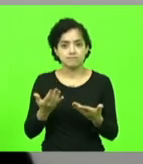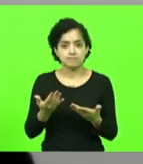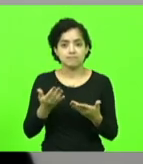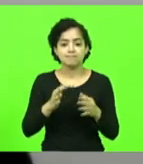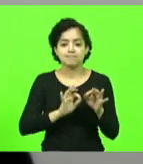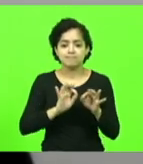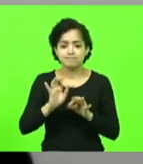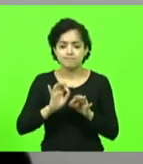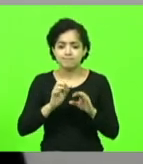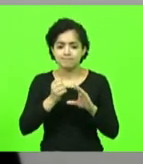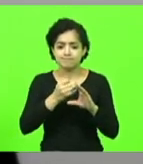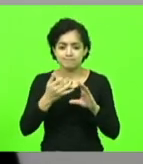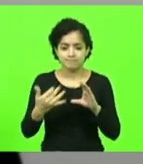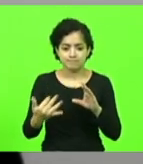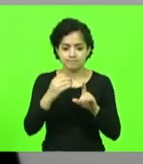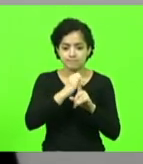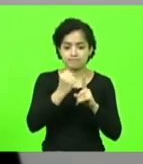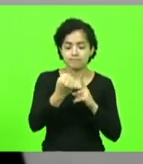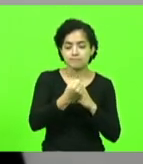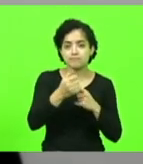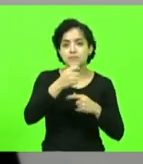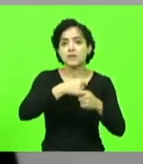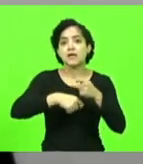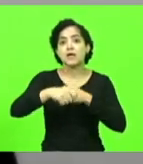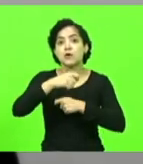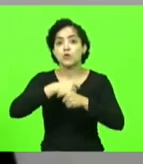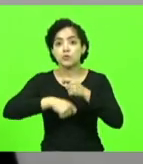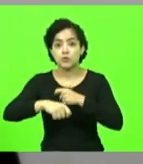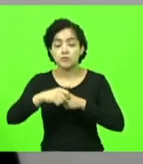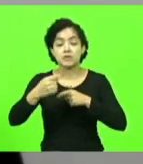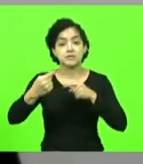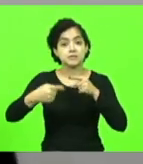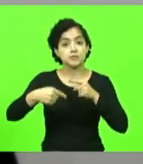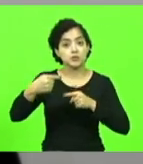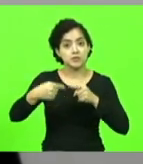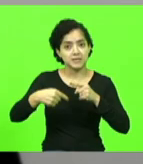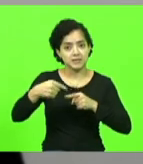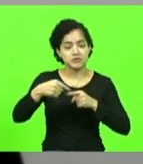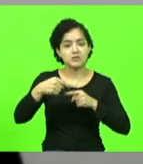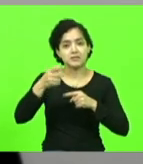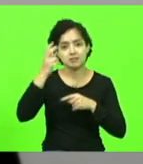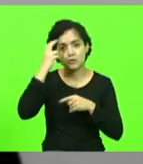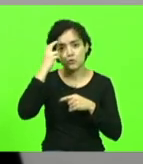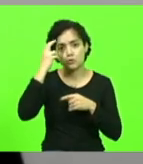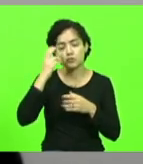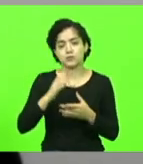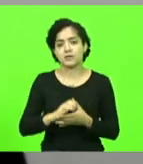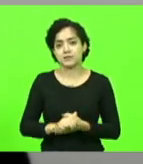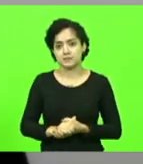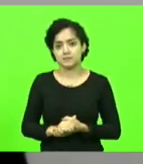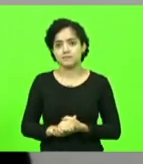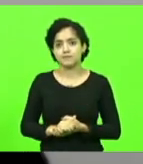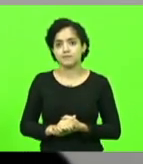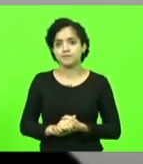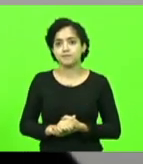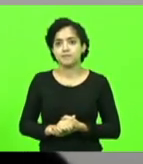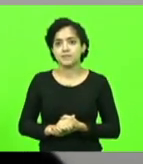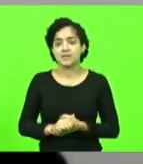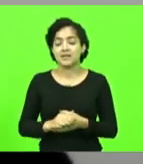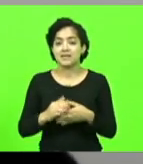características sociais, econômicas, políticas e culturais do território catarinense. Então,